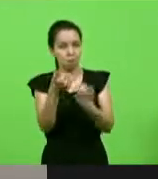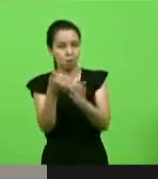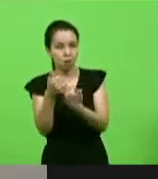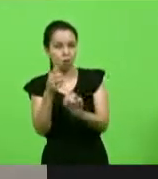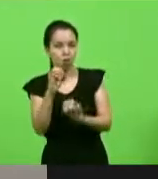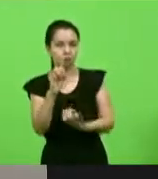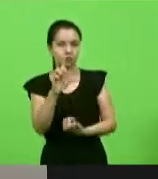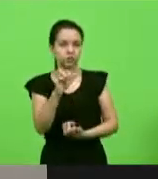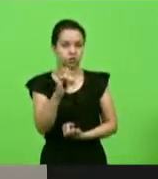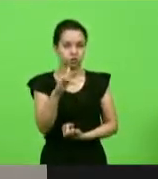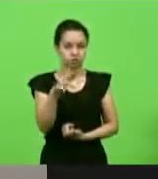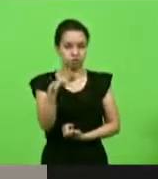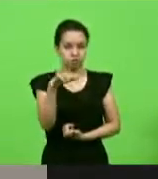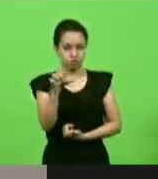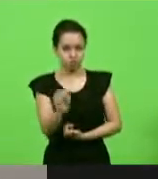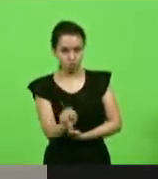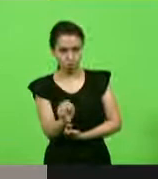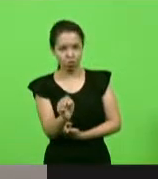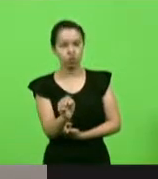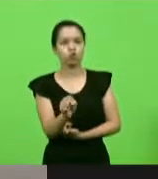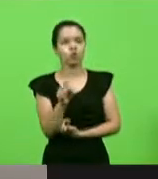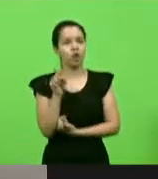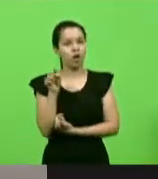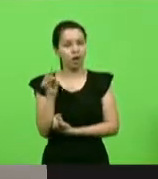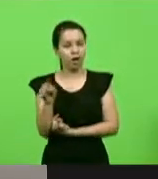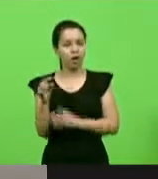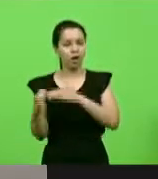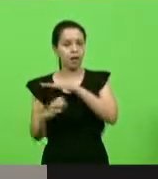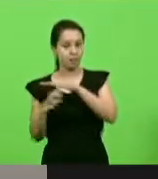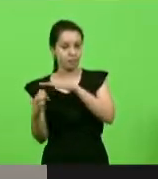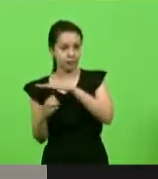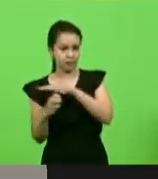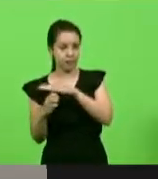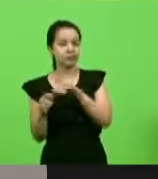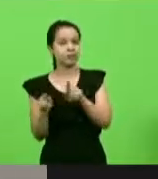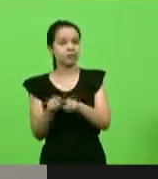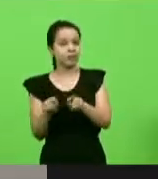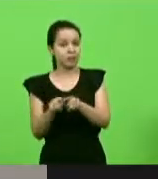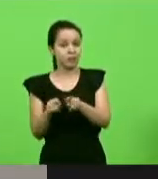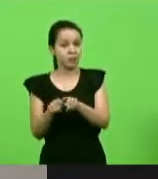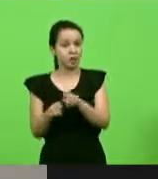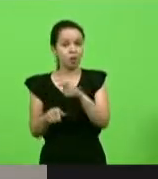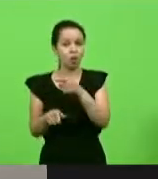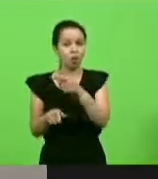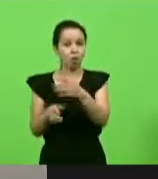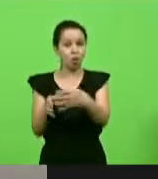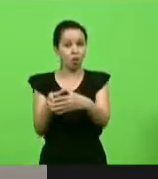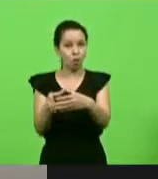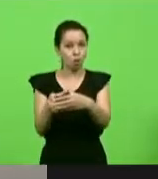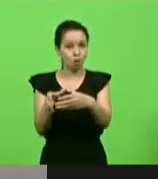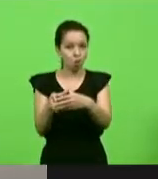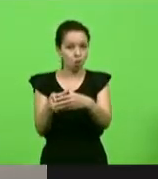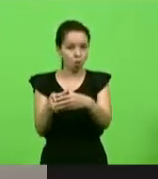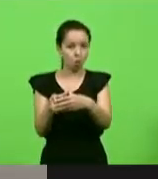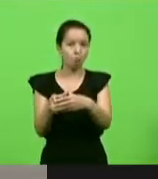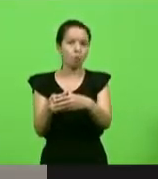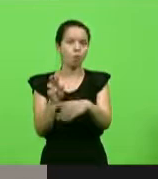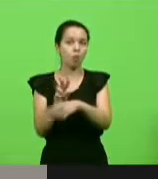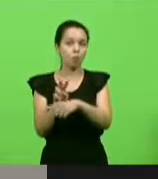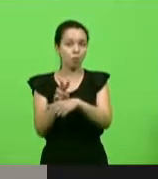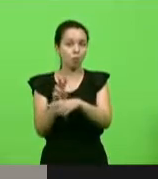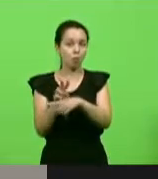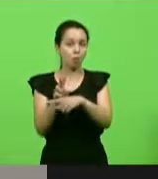coalizão não franca em Brasil, e do Observatório do Clima. O